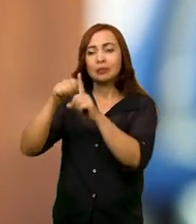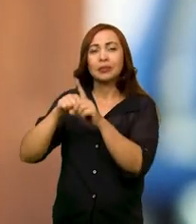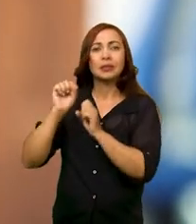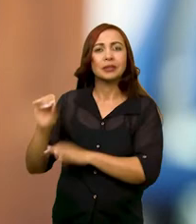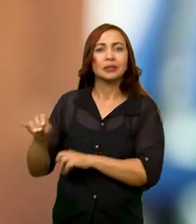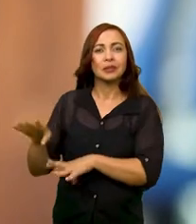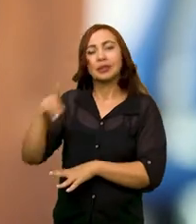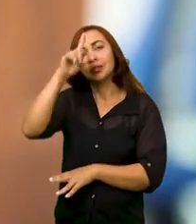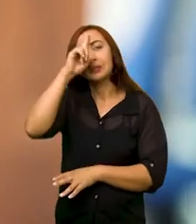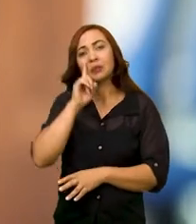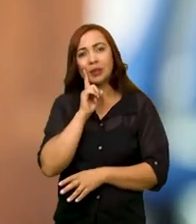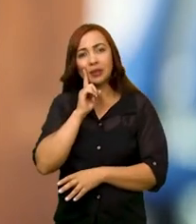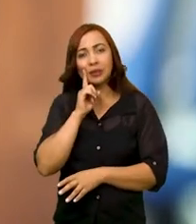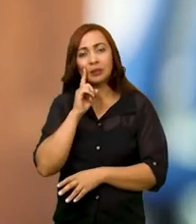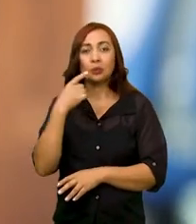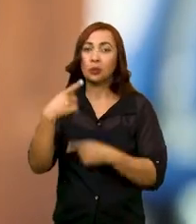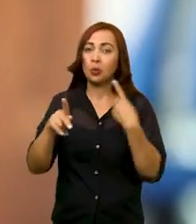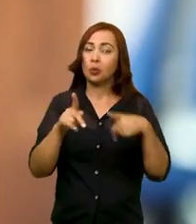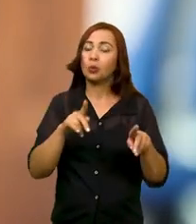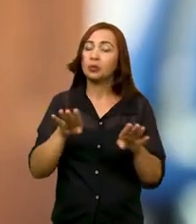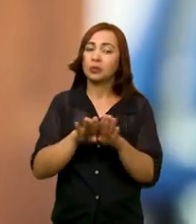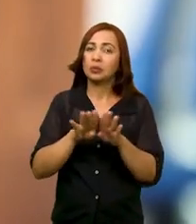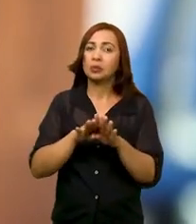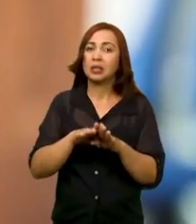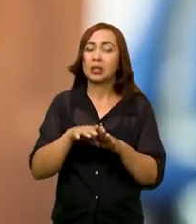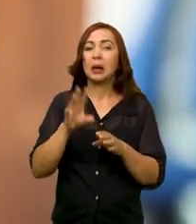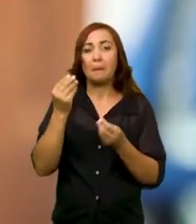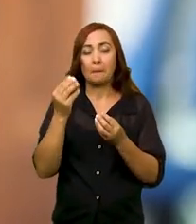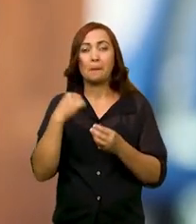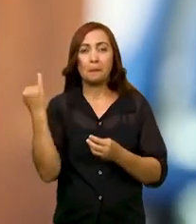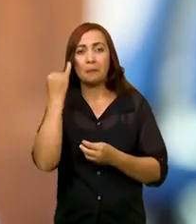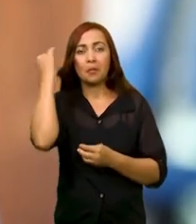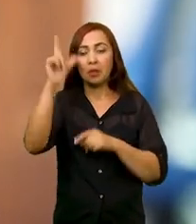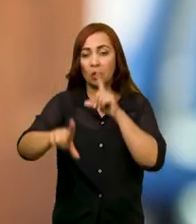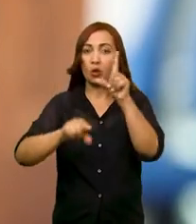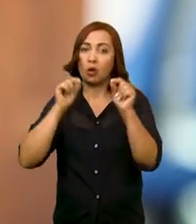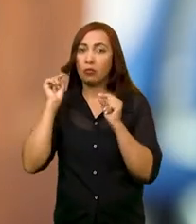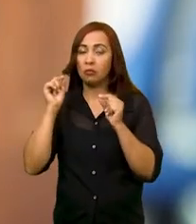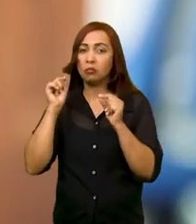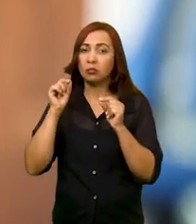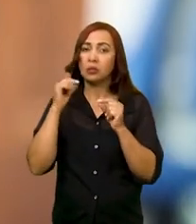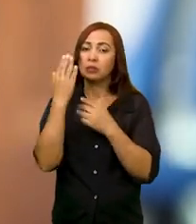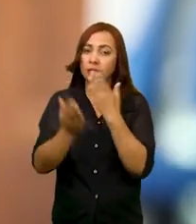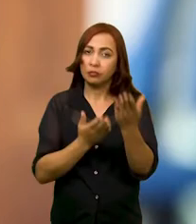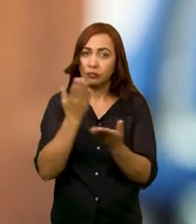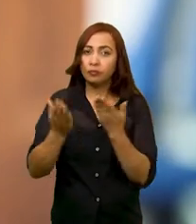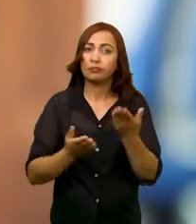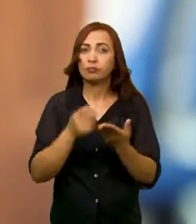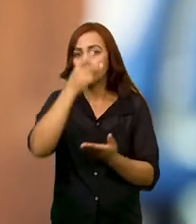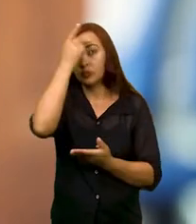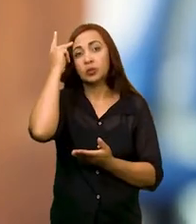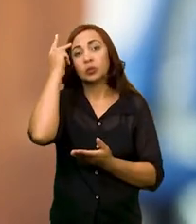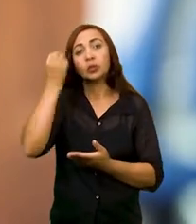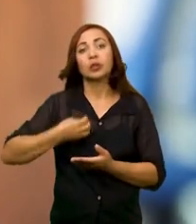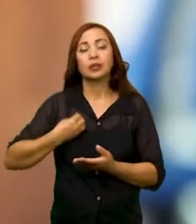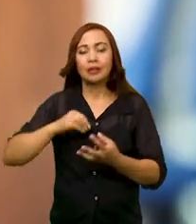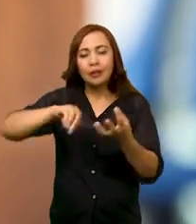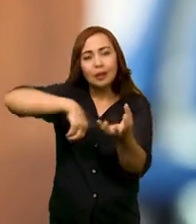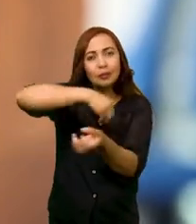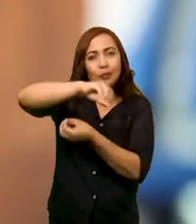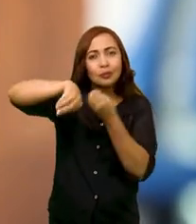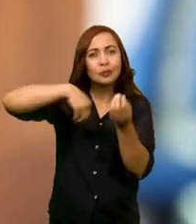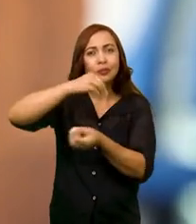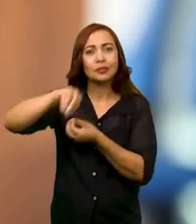Amarelo. E outra questão também que eu acho que merece muito destaque é se tratar as pessoas que estão